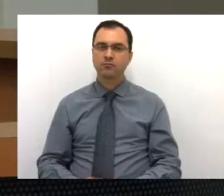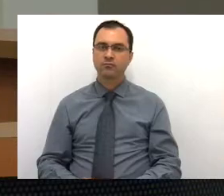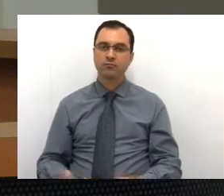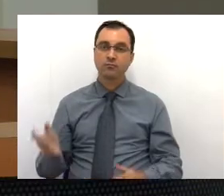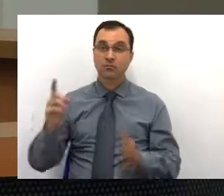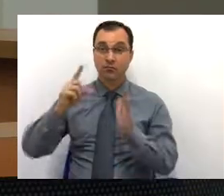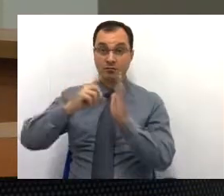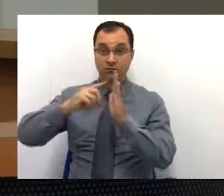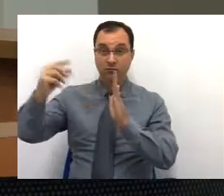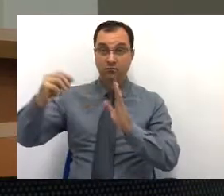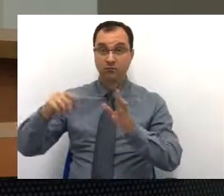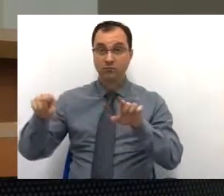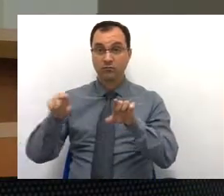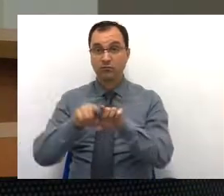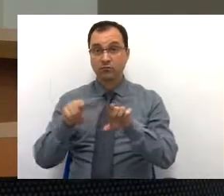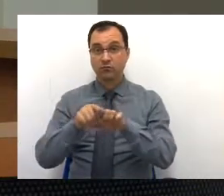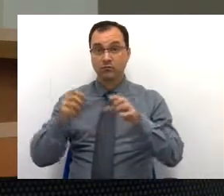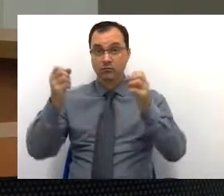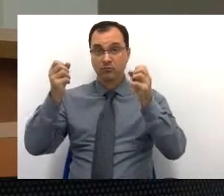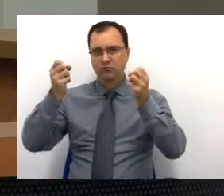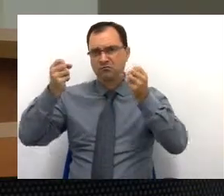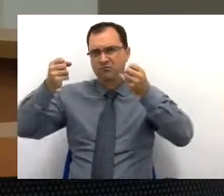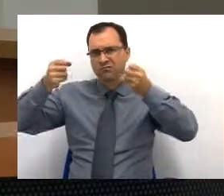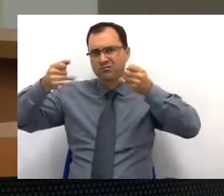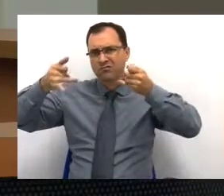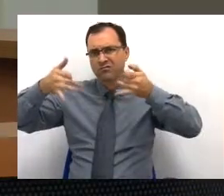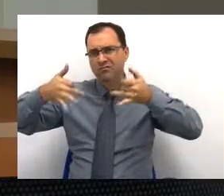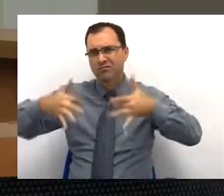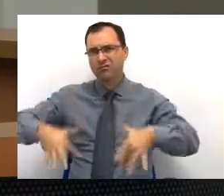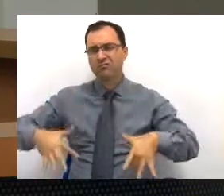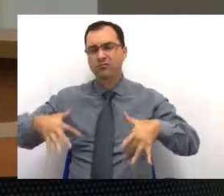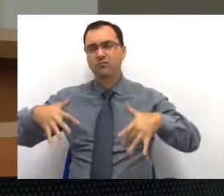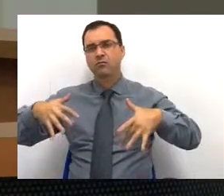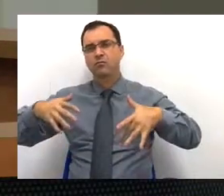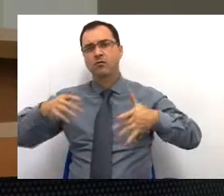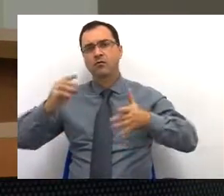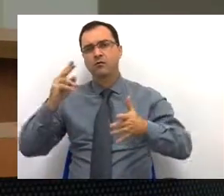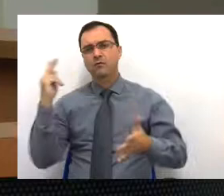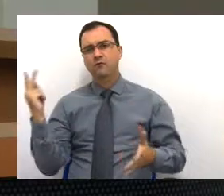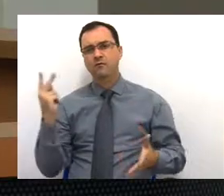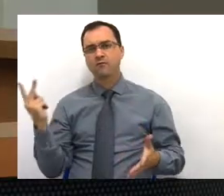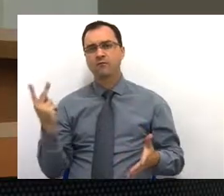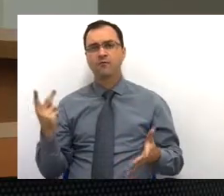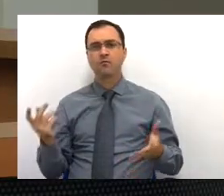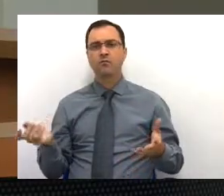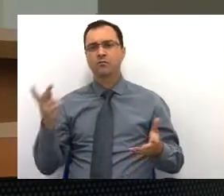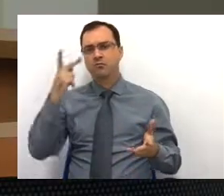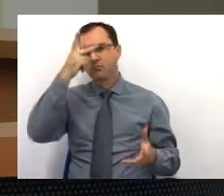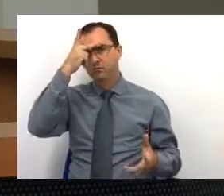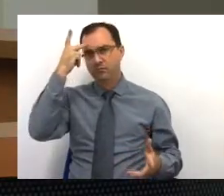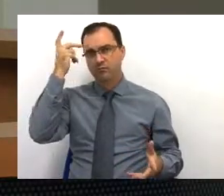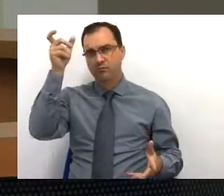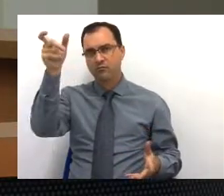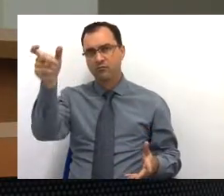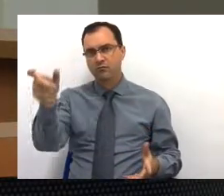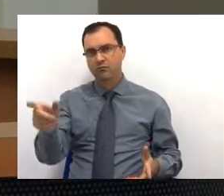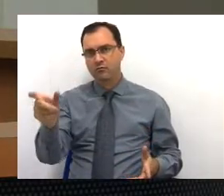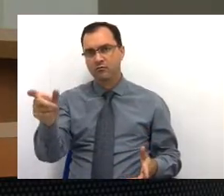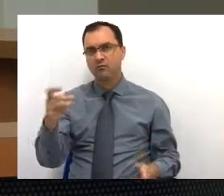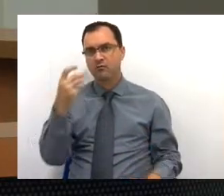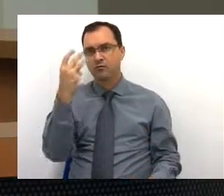Destacamos também, demos alguns detalhamentos, né? Que temos lá um valor de pessoal em cargos de